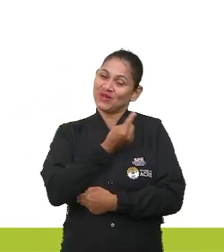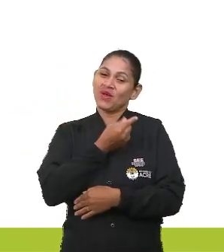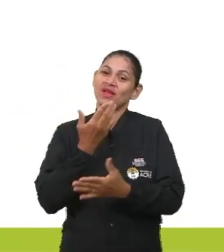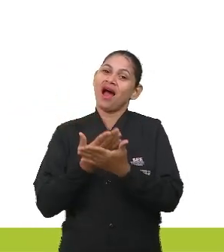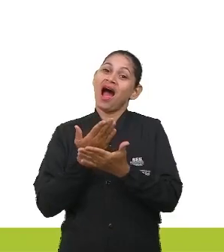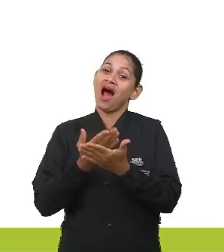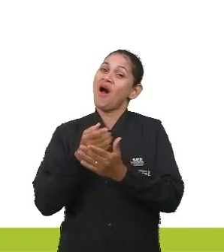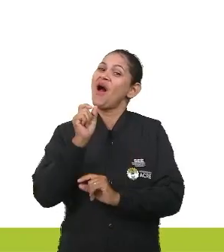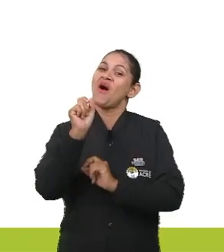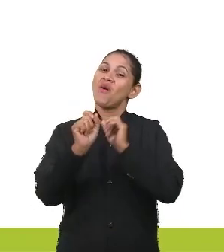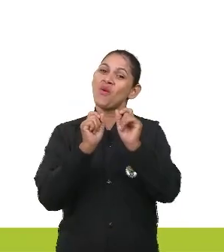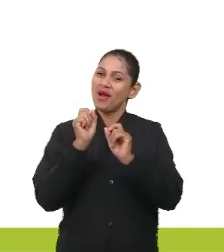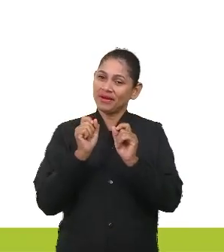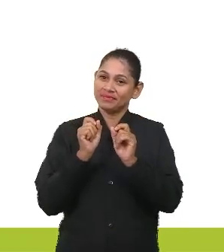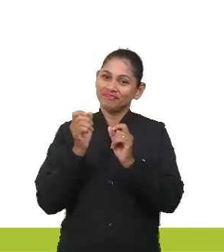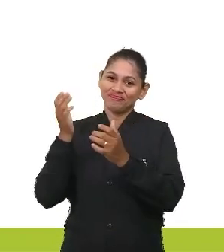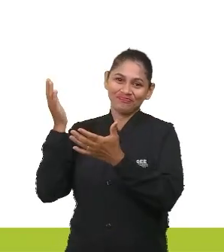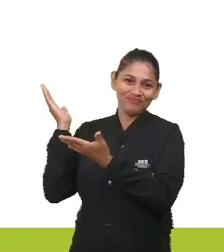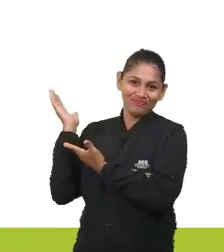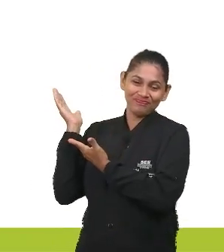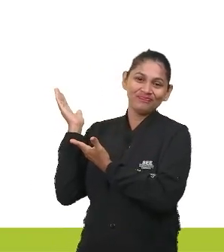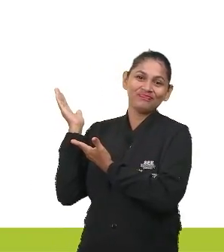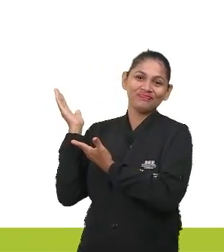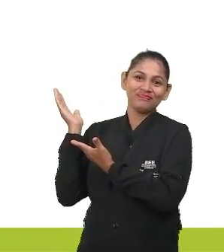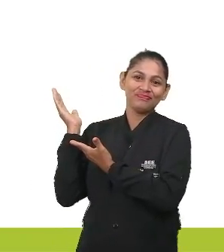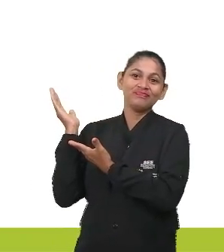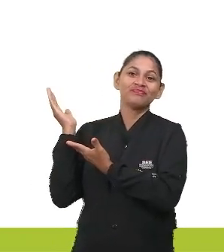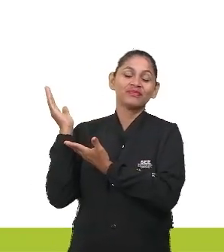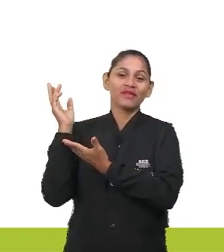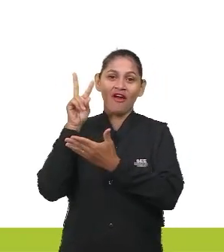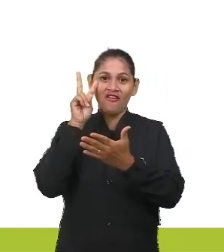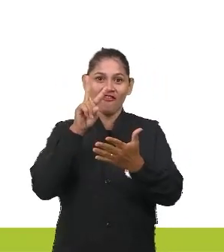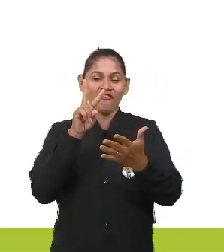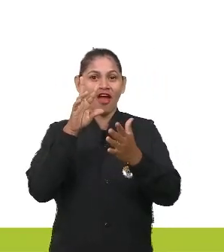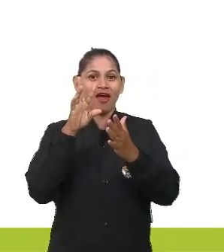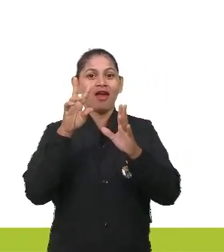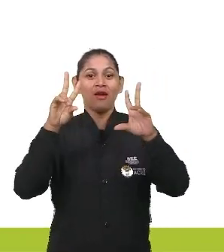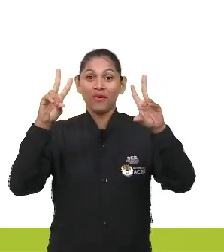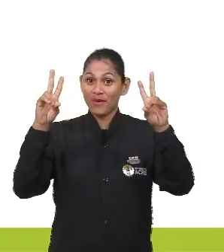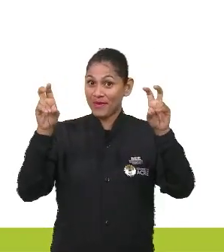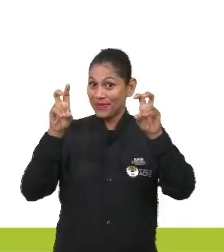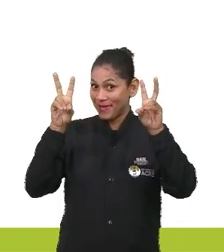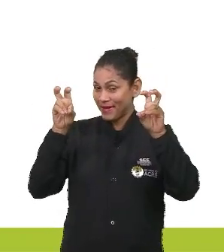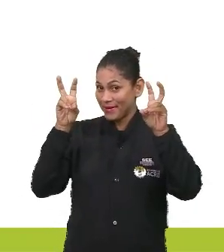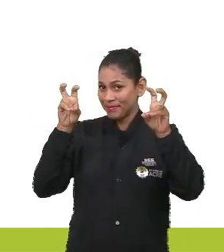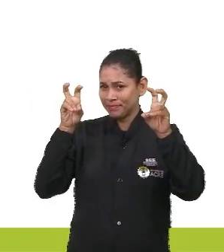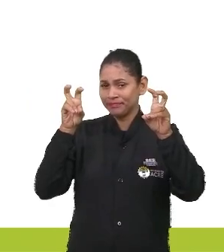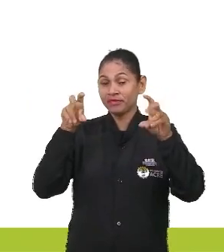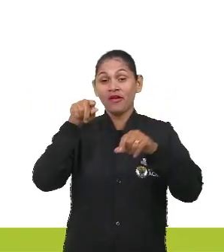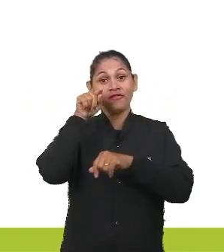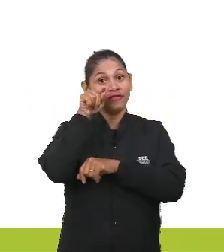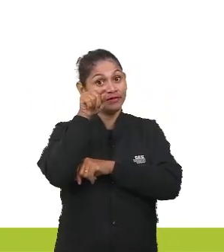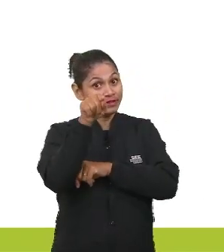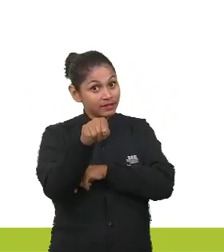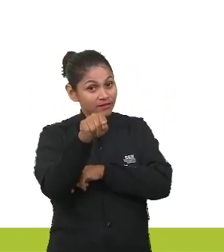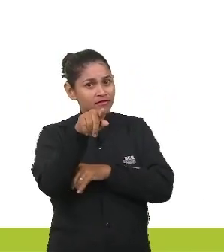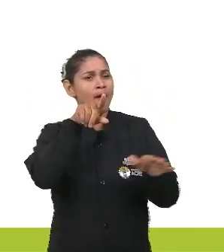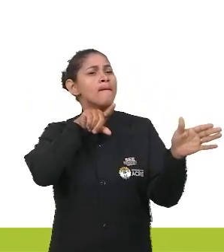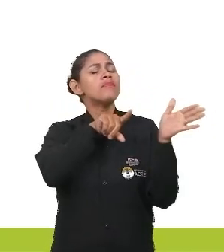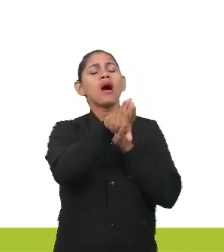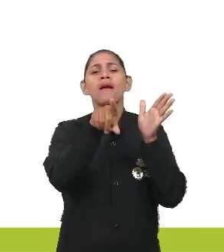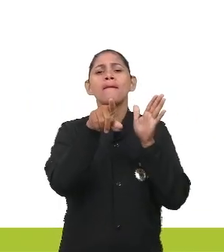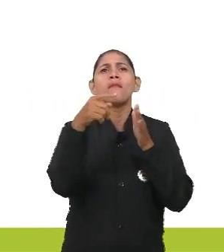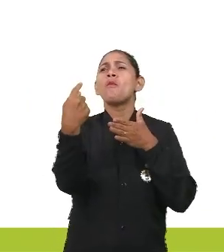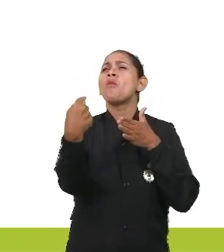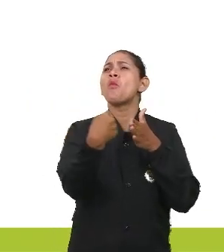é que você vai ver o tema, quando chegar lá no dia do Enem, você vai questionar-se sobre esse tema,